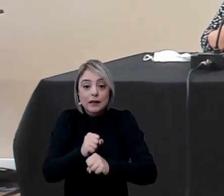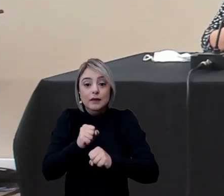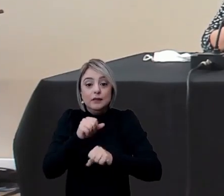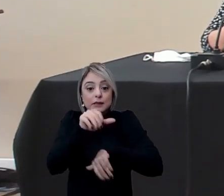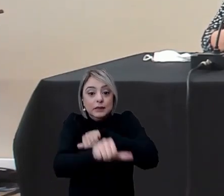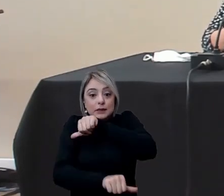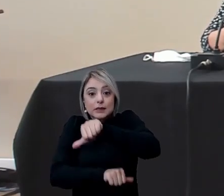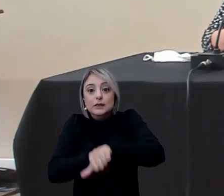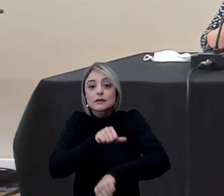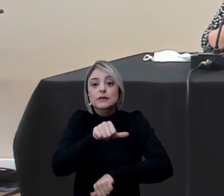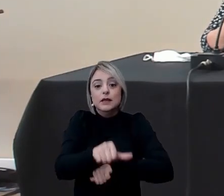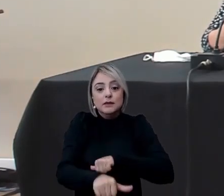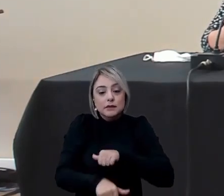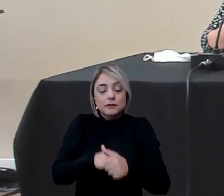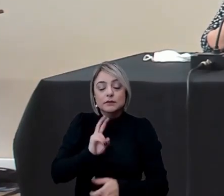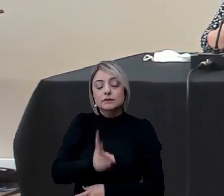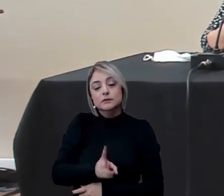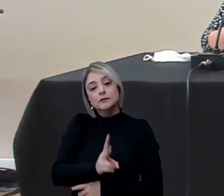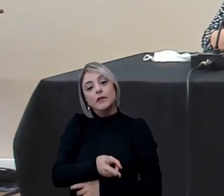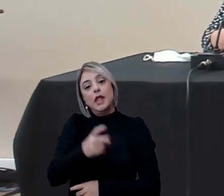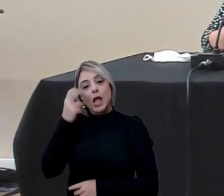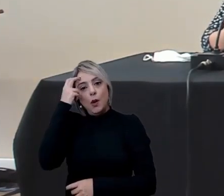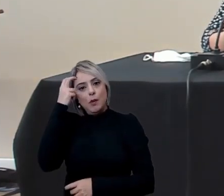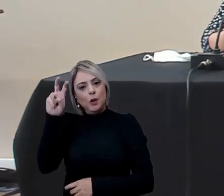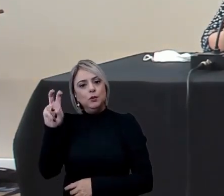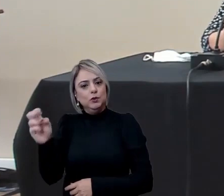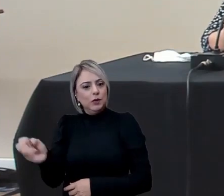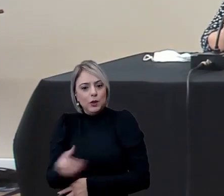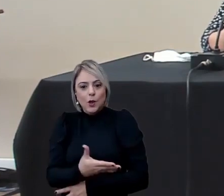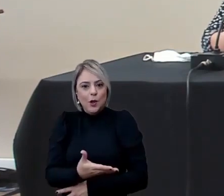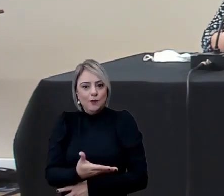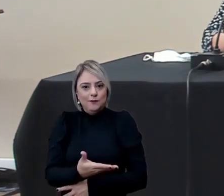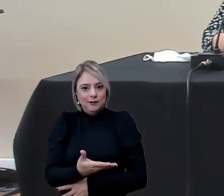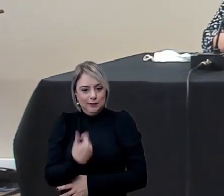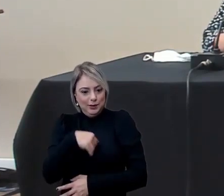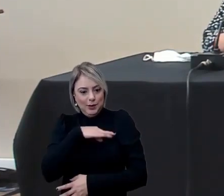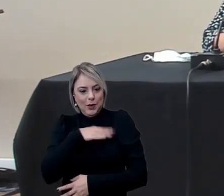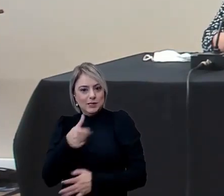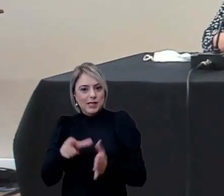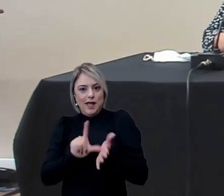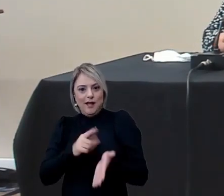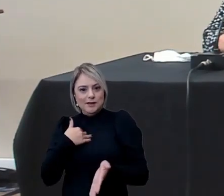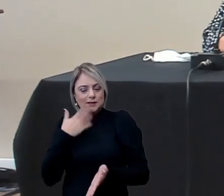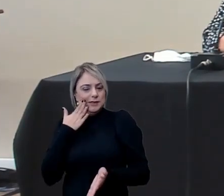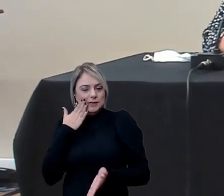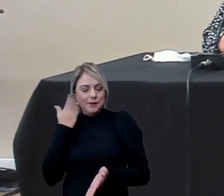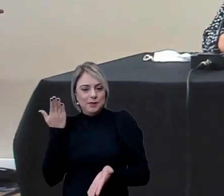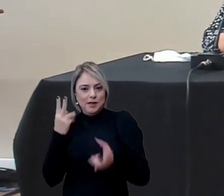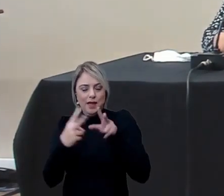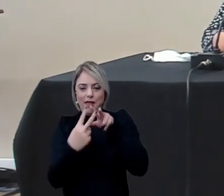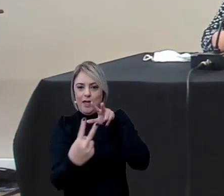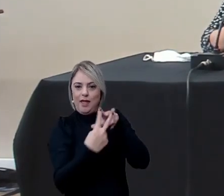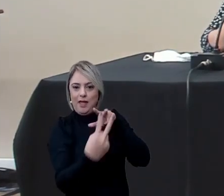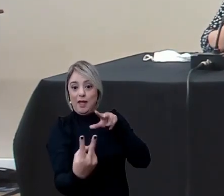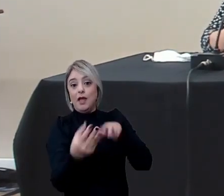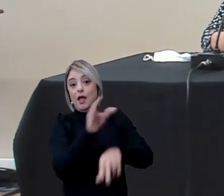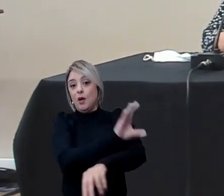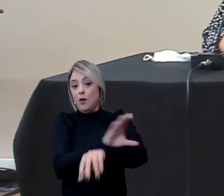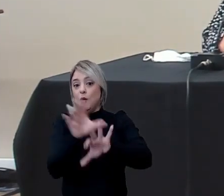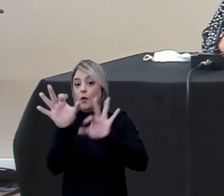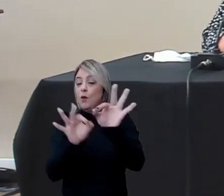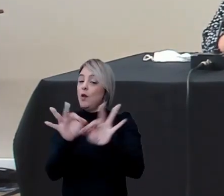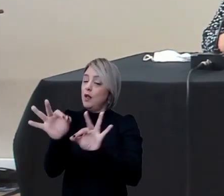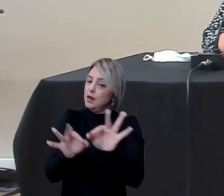transformação constante uma cultura nova para a gente afinal de contas a gente colocou aí um curso que seria